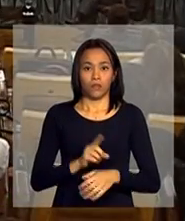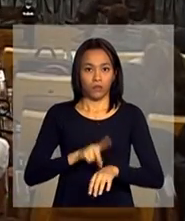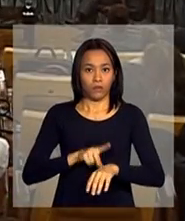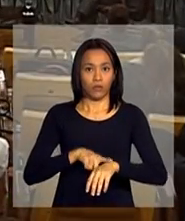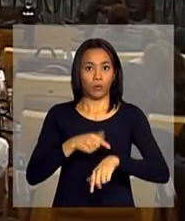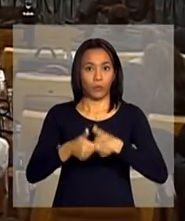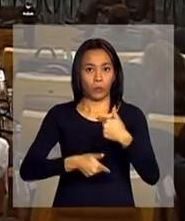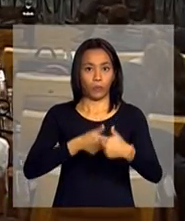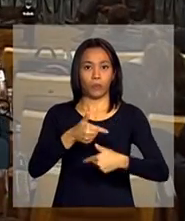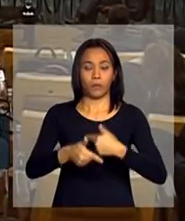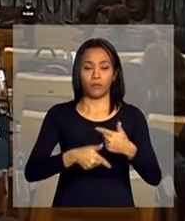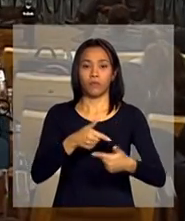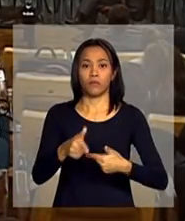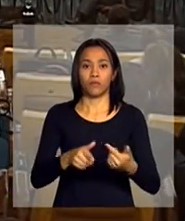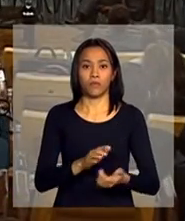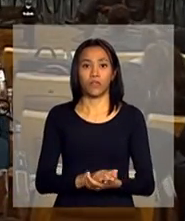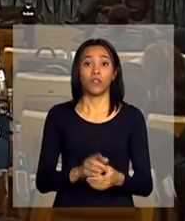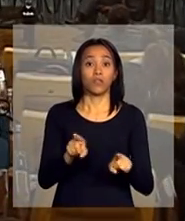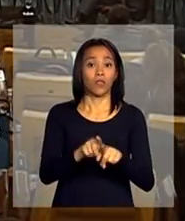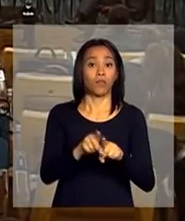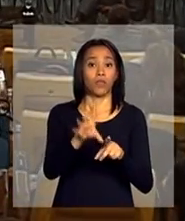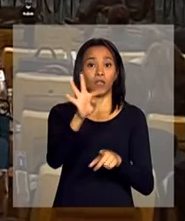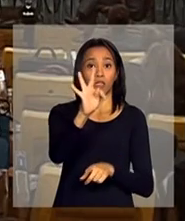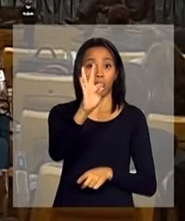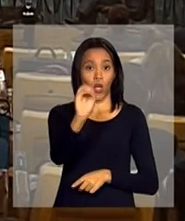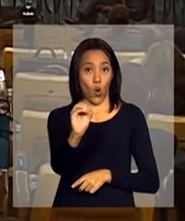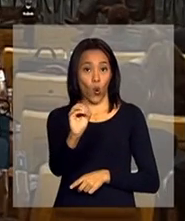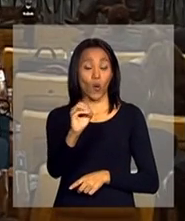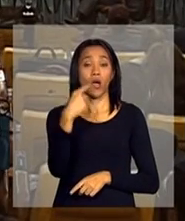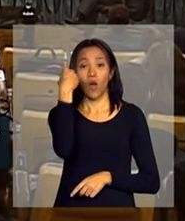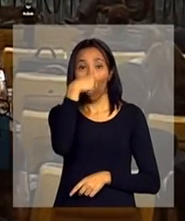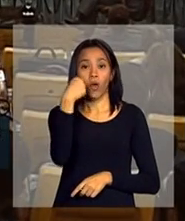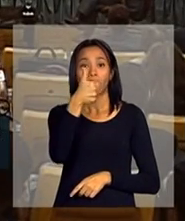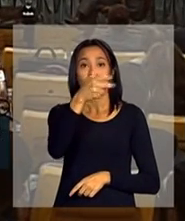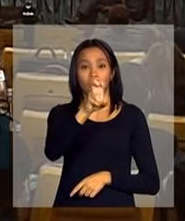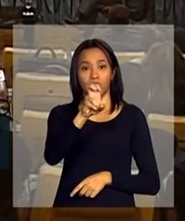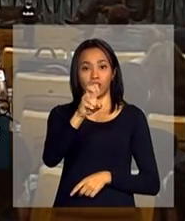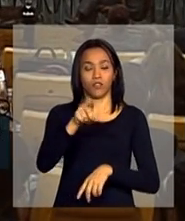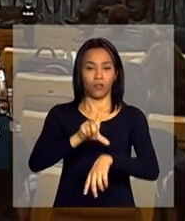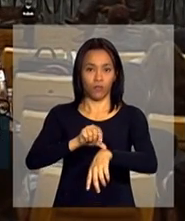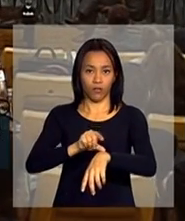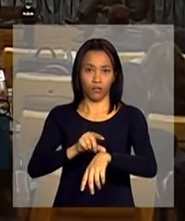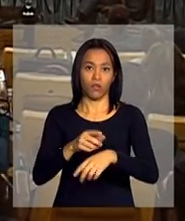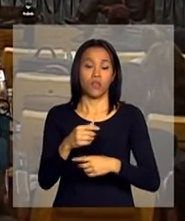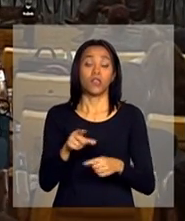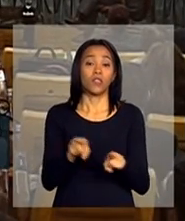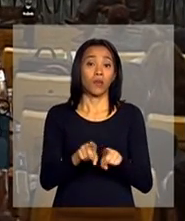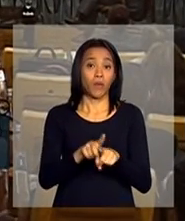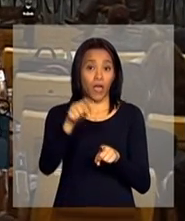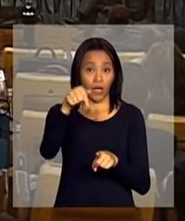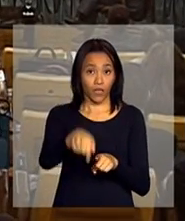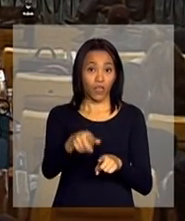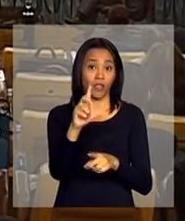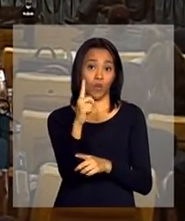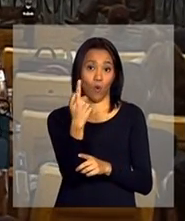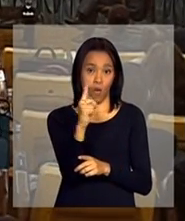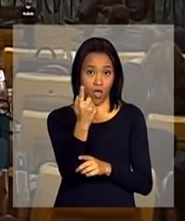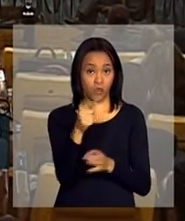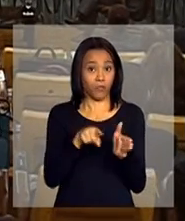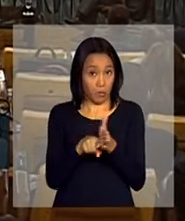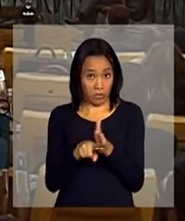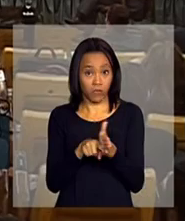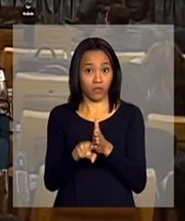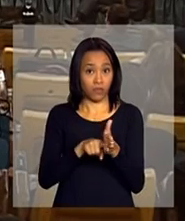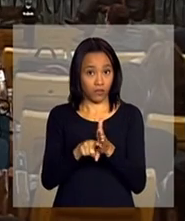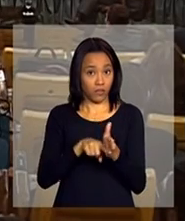Lizarda nos Tocantins, 15 horas. E o lucro mais alto é aqui perto, em Goiás, pelo censo, obviamente, aí